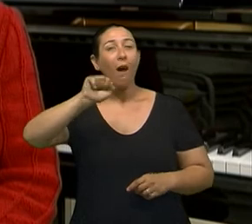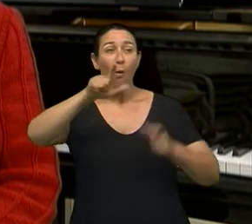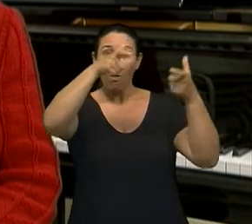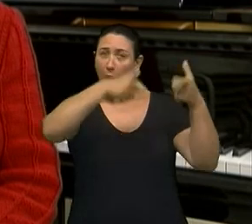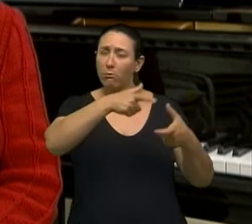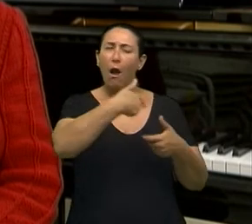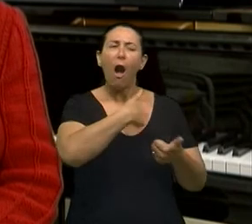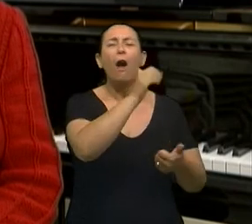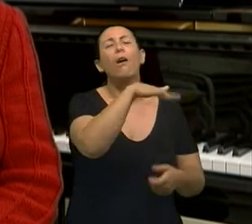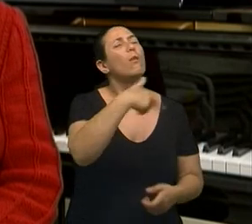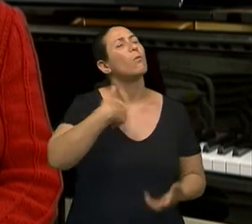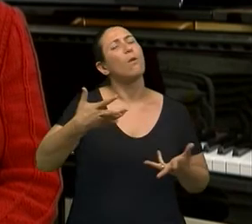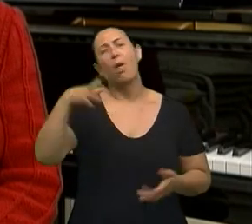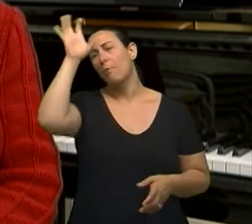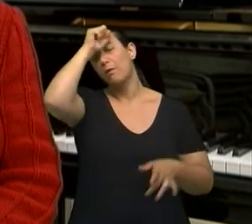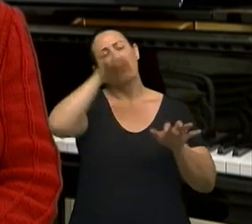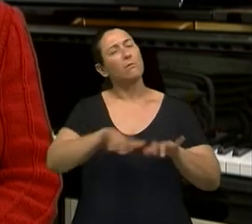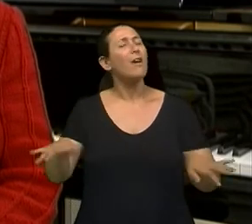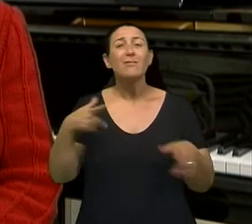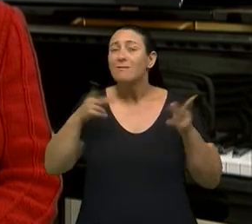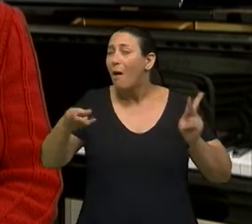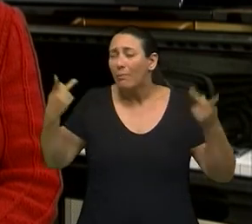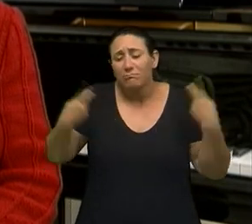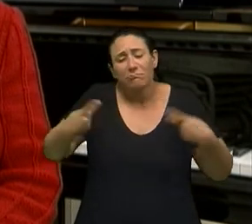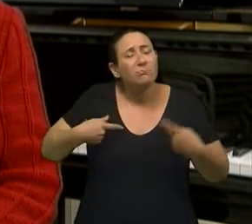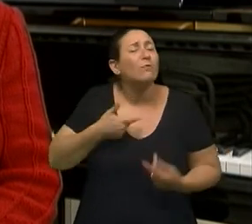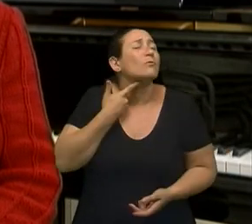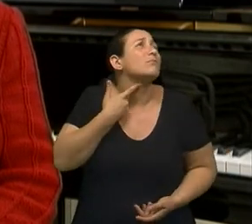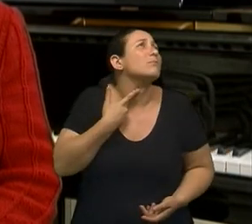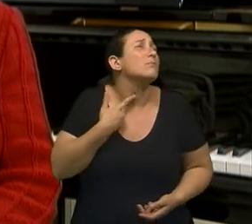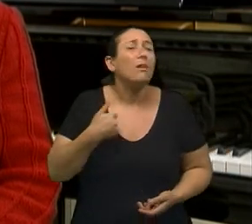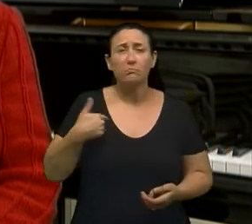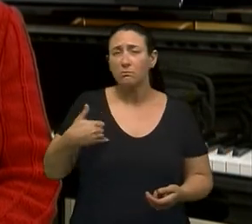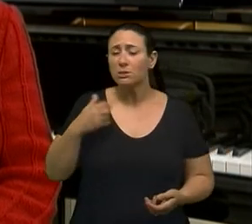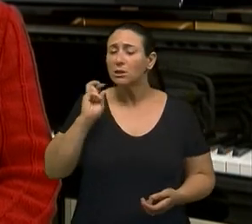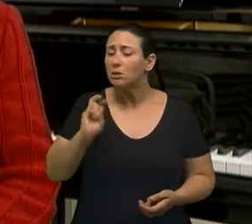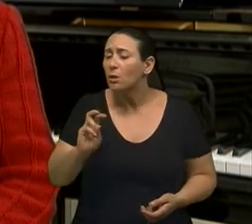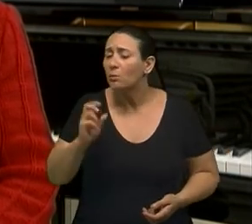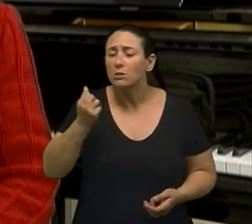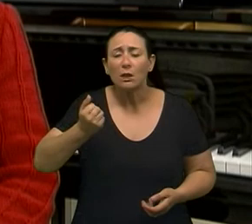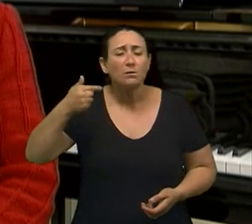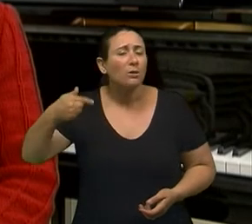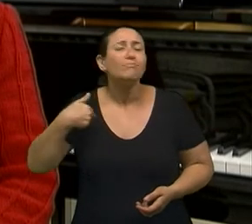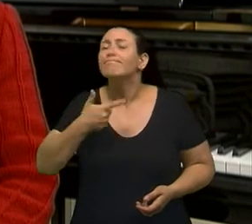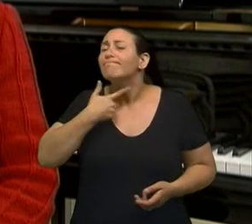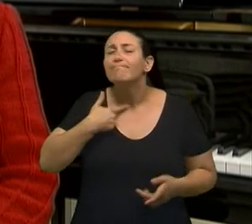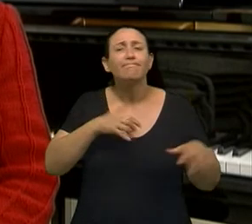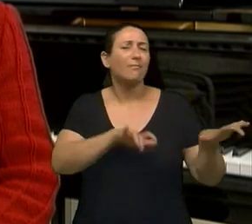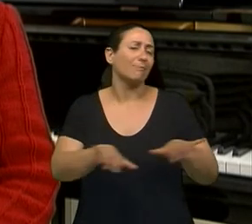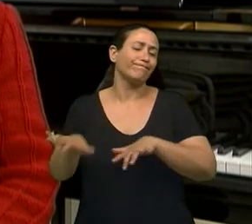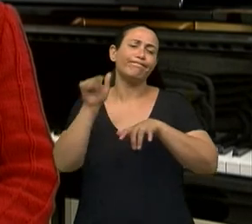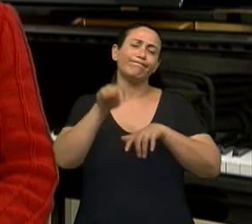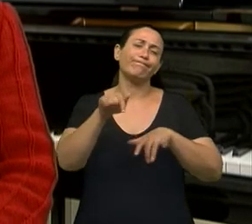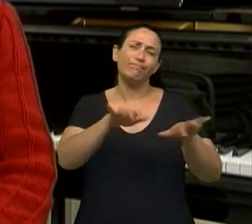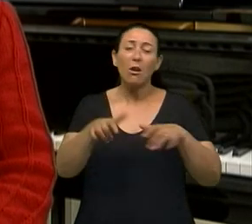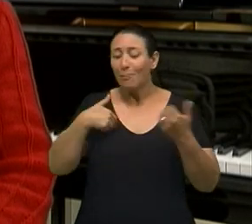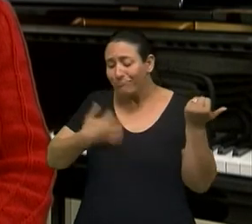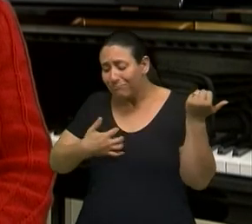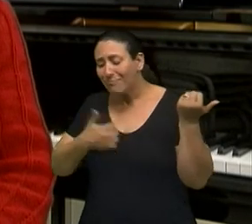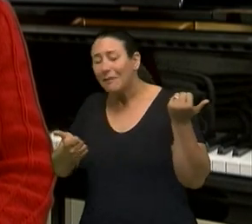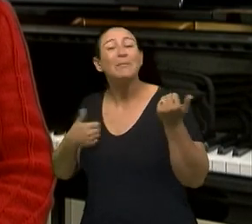que era tocar piano. Desde criança, desde cinco, seis, sete anos, quando eu tocava violão, eu já tinha vontade de tocar piano.